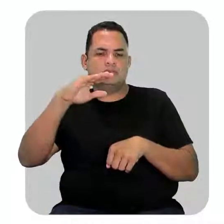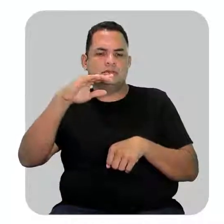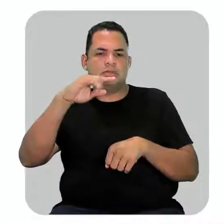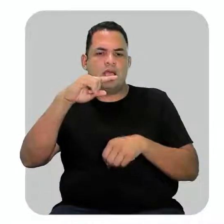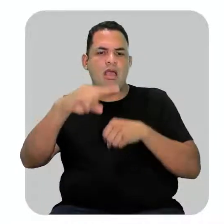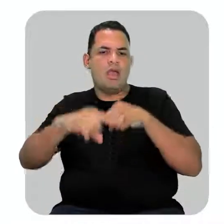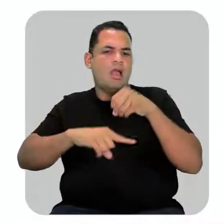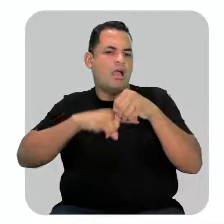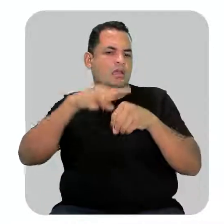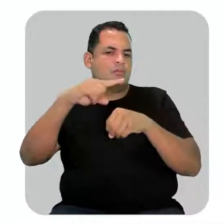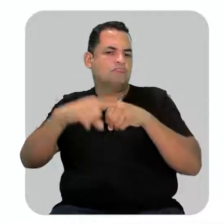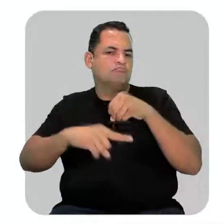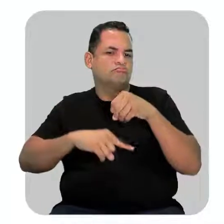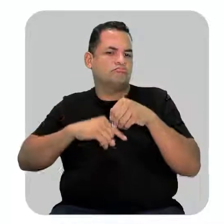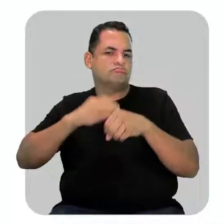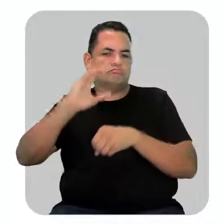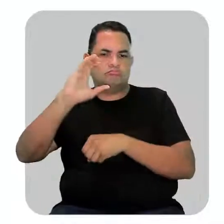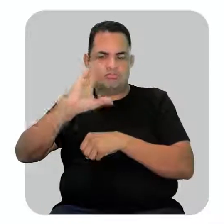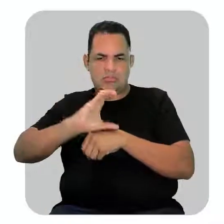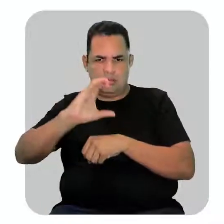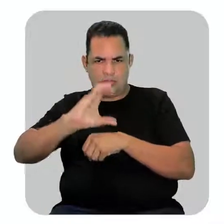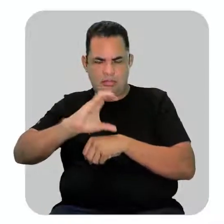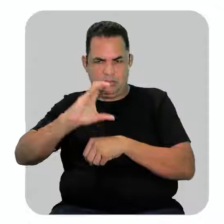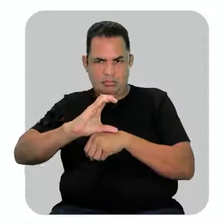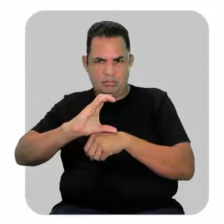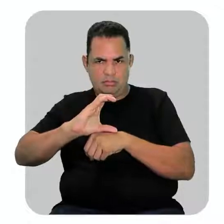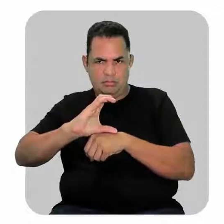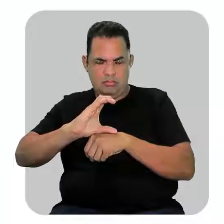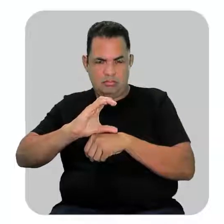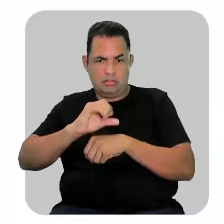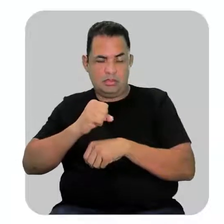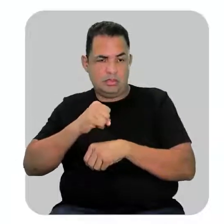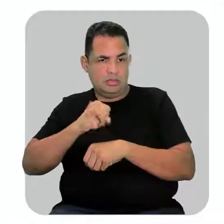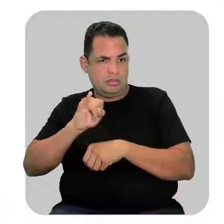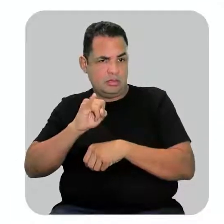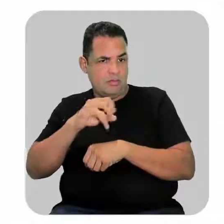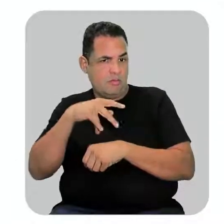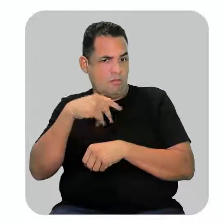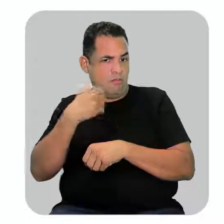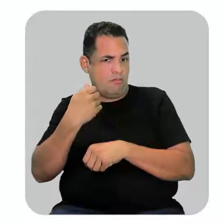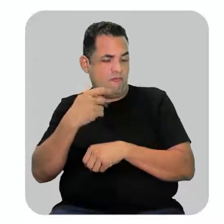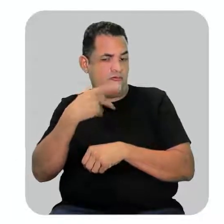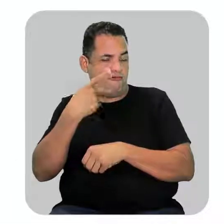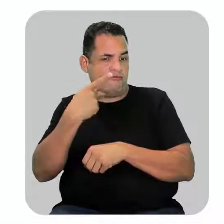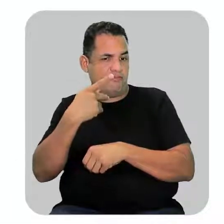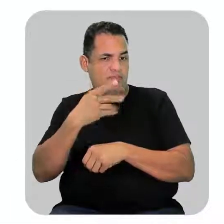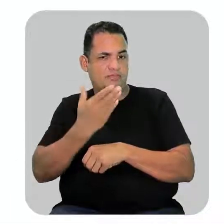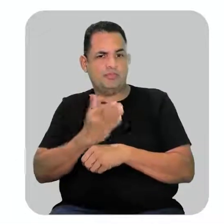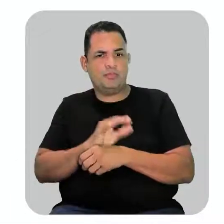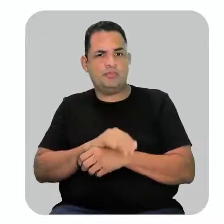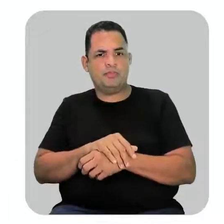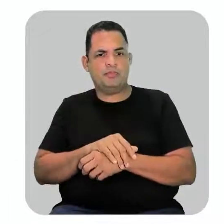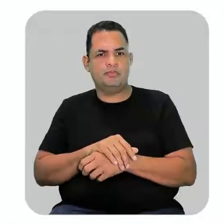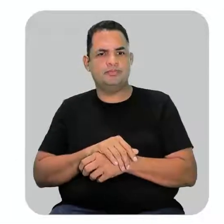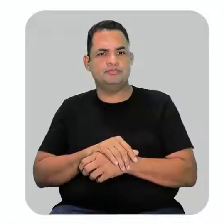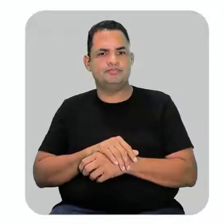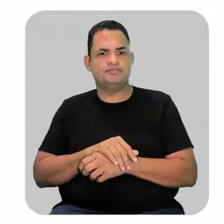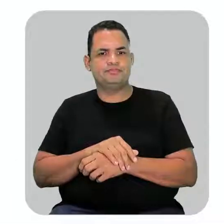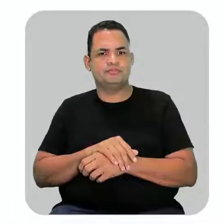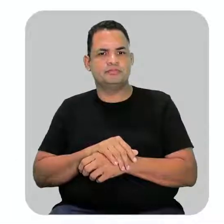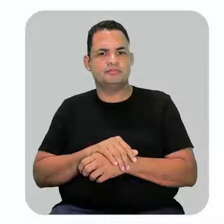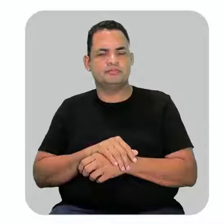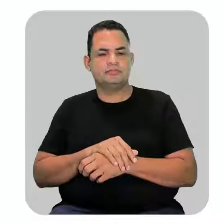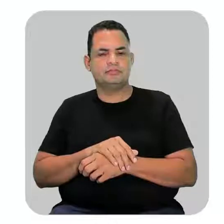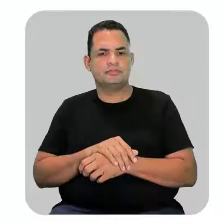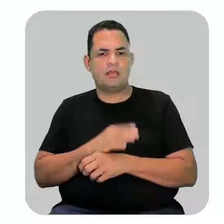Então, vamos observar aqui. Se eu fosse dizer que essa daqui é a